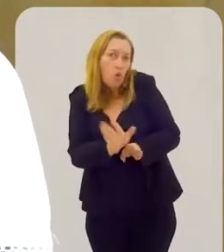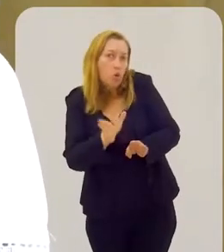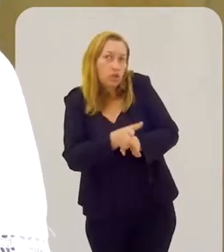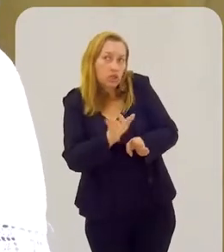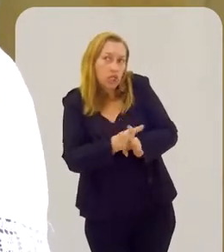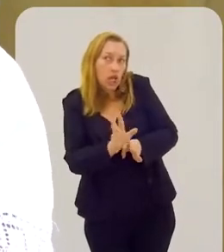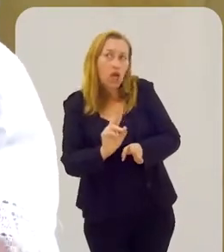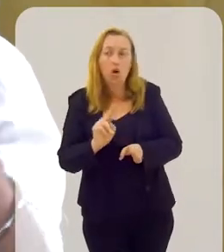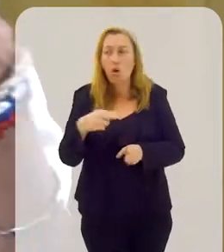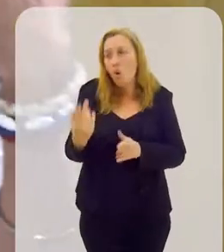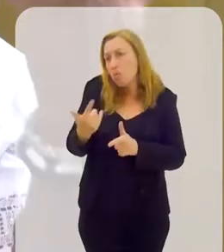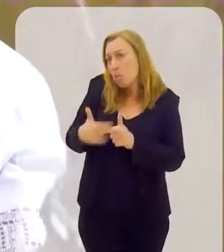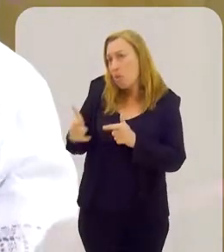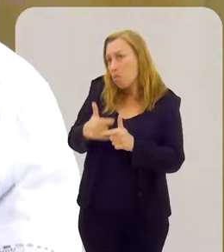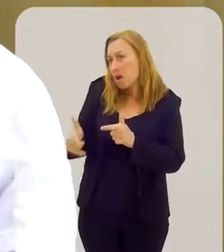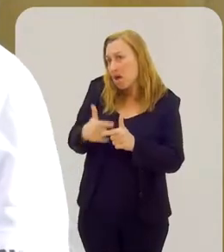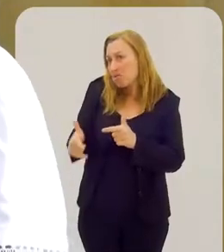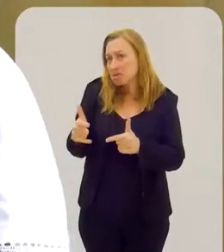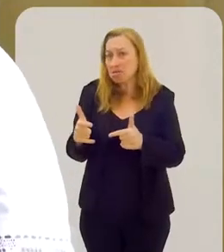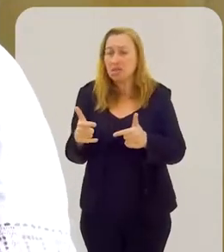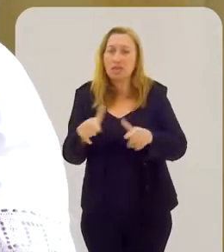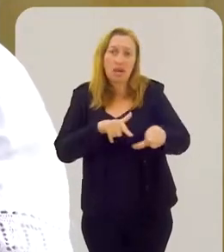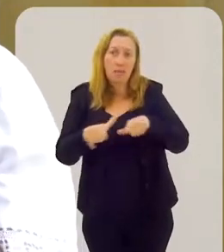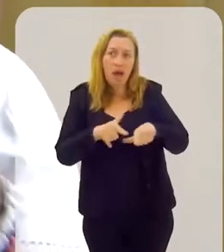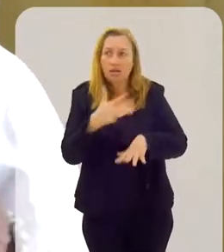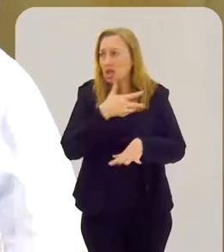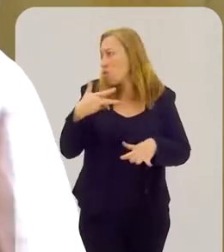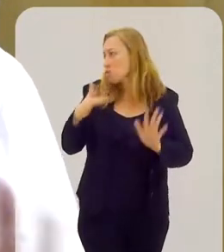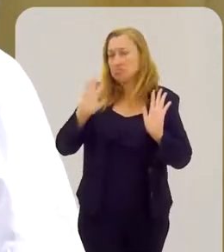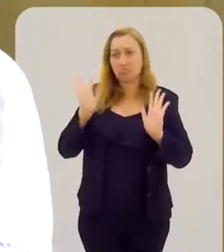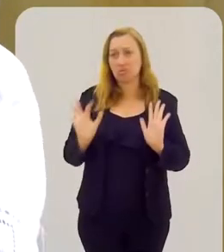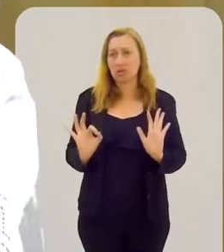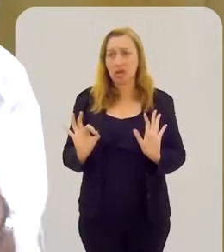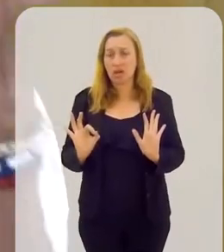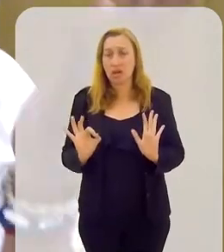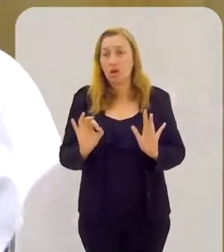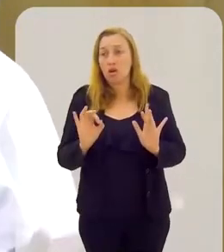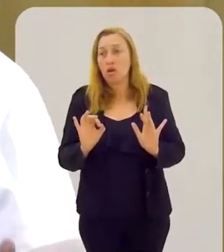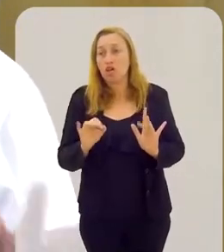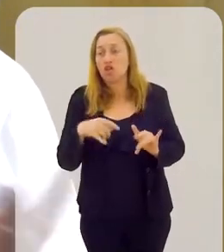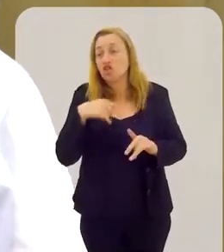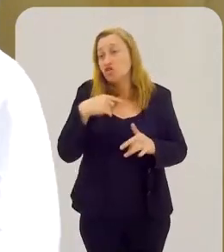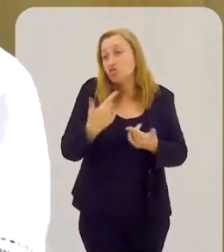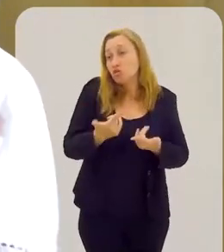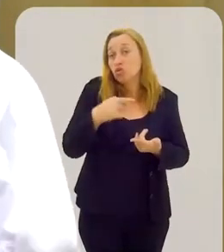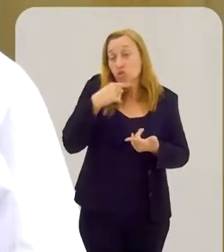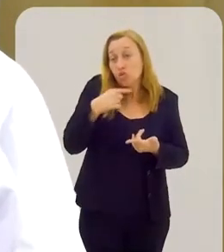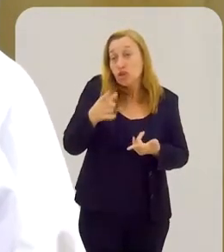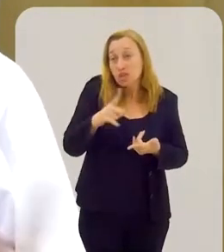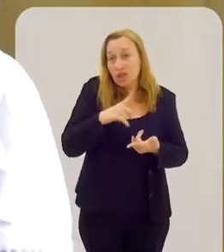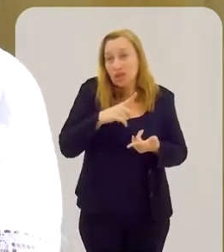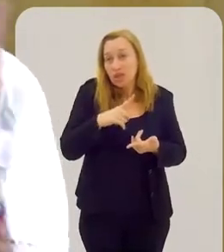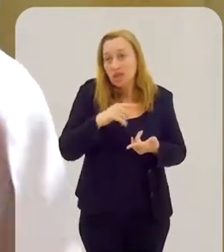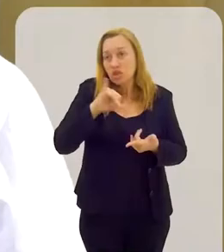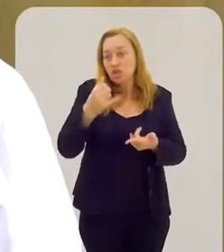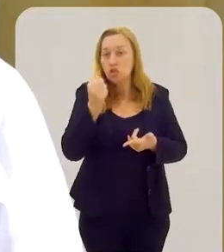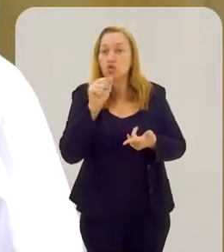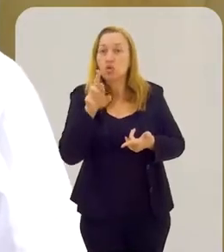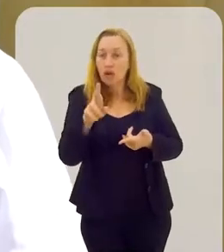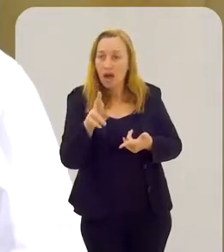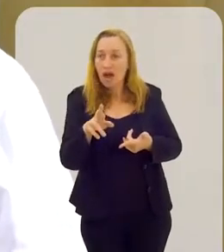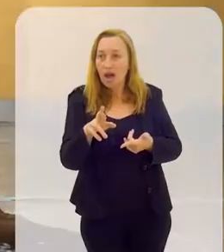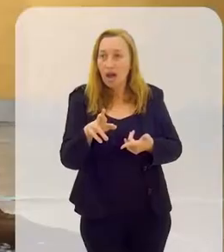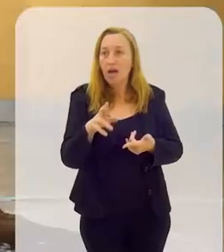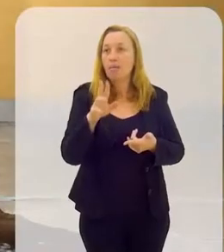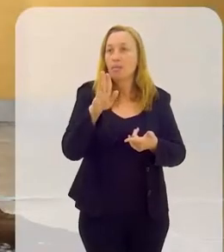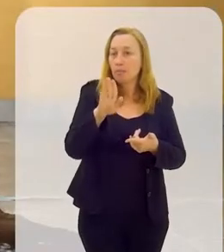orientação, algum problema de trabalho, de saúde, alguma coisa, quem tirar suas dúvidas, que quem procura um jogo de búzios é porque quer saber algo,